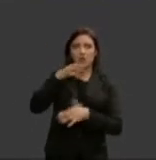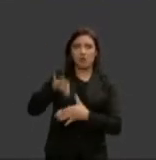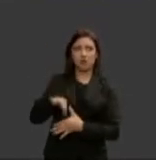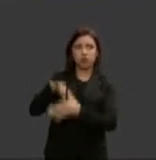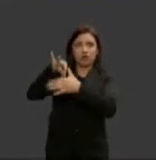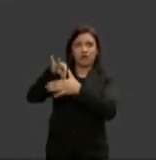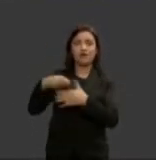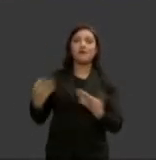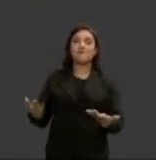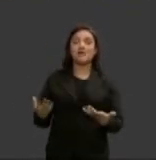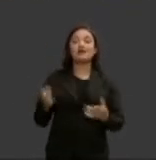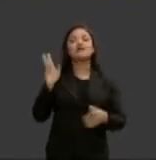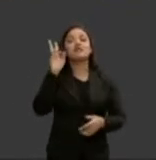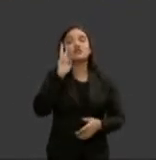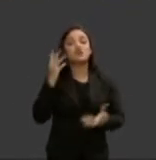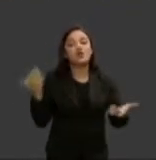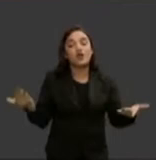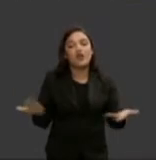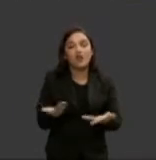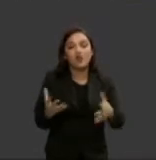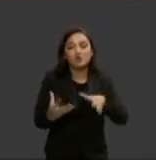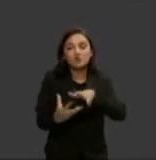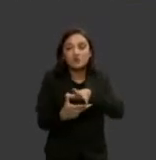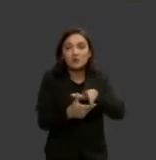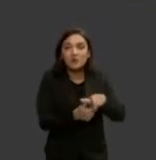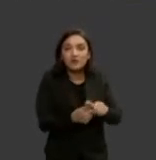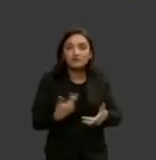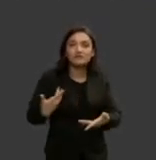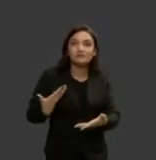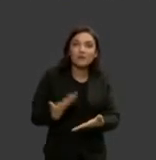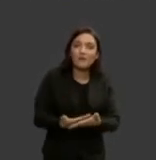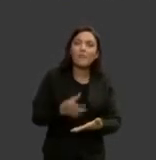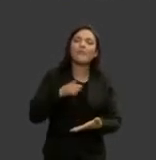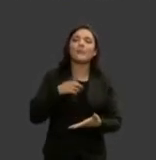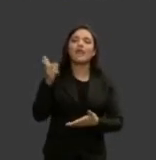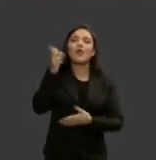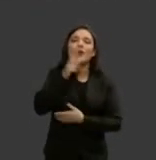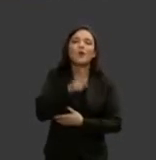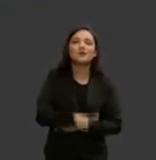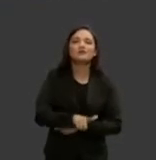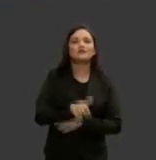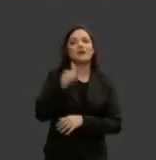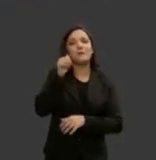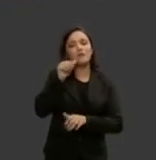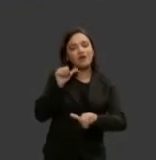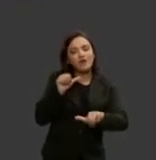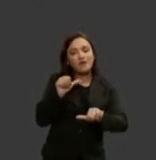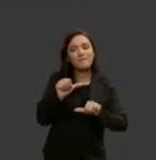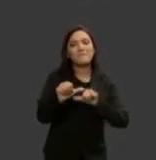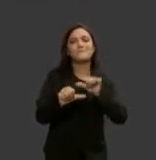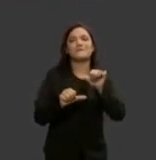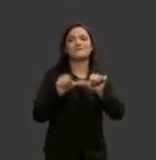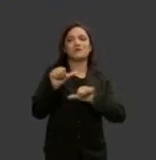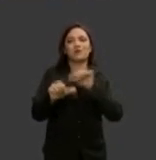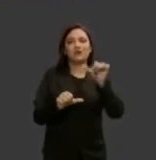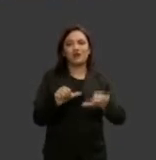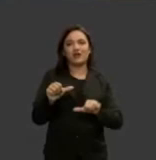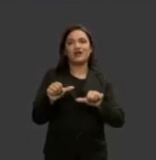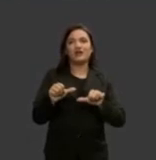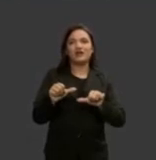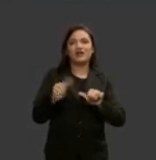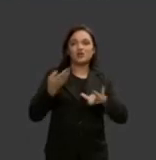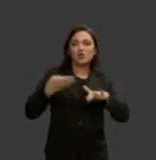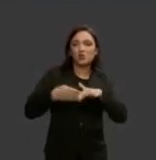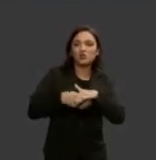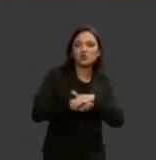história mundial recente cada vez mais a mulher foi modificando uso e costumes em